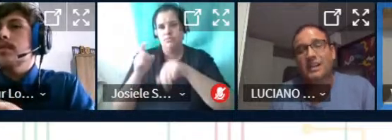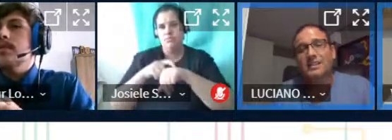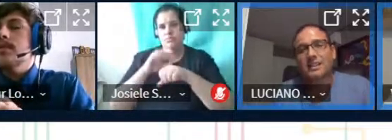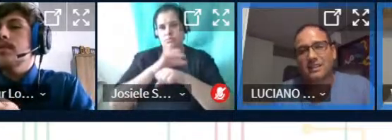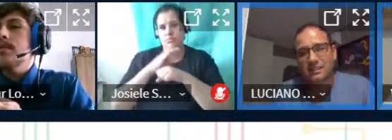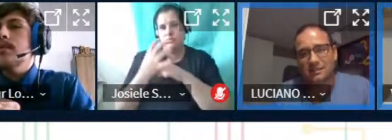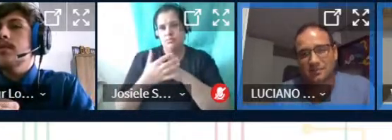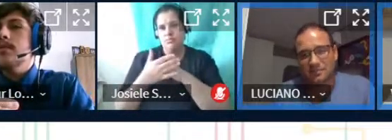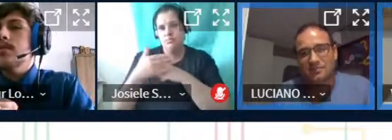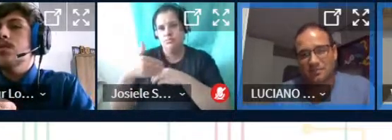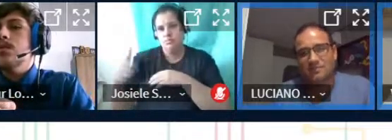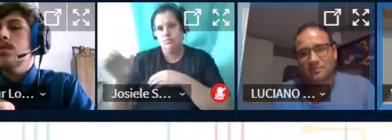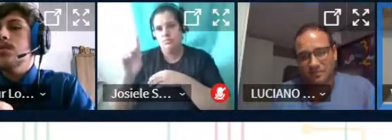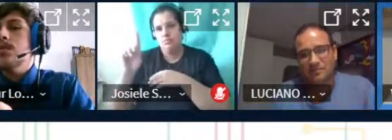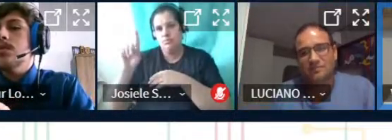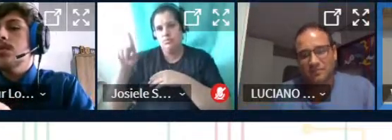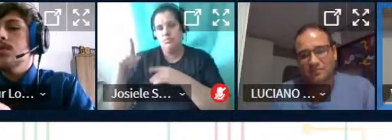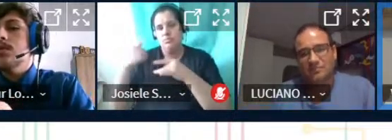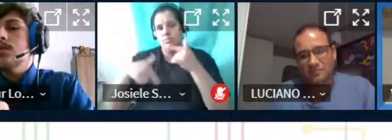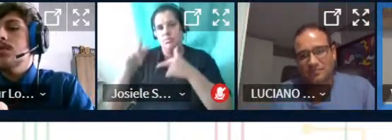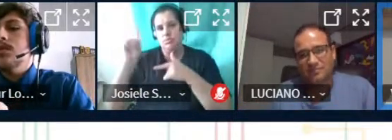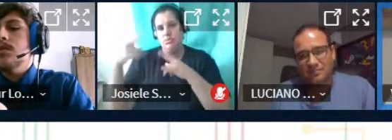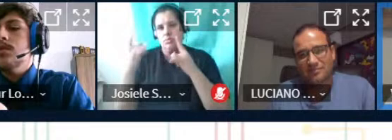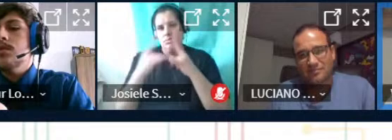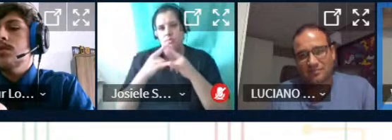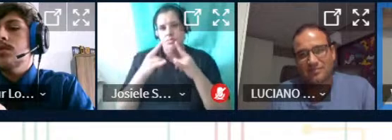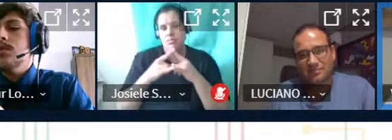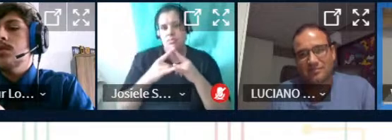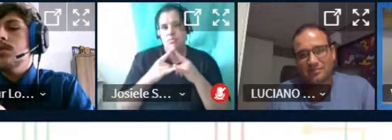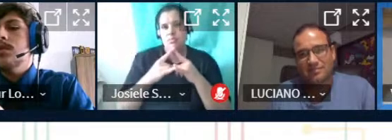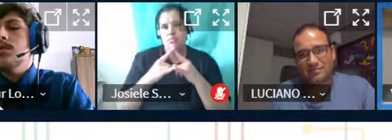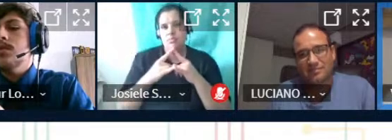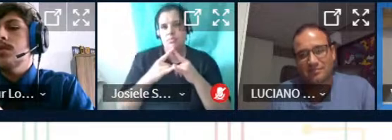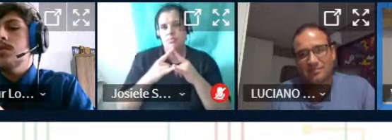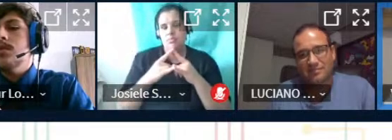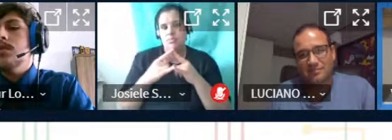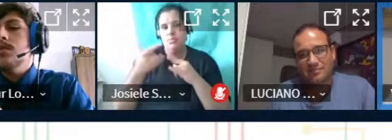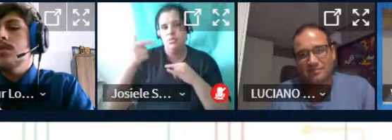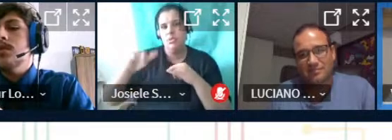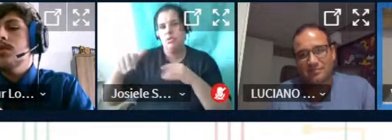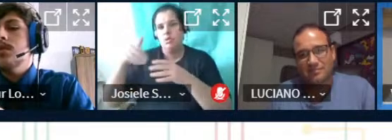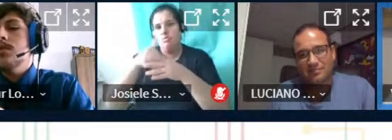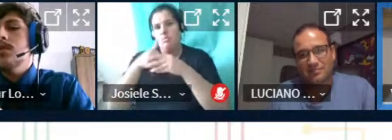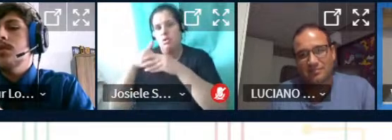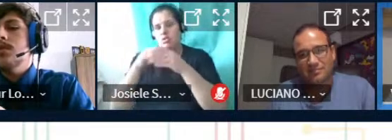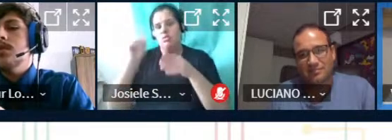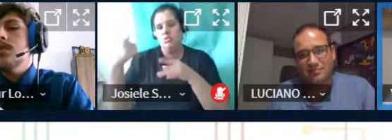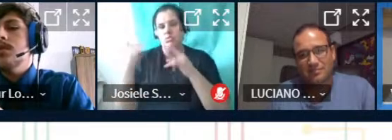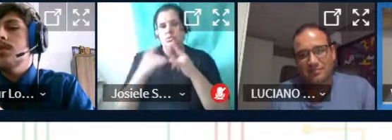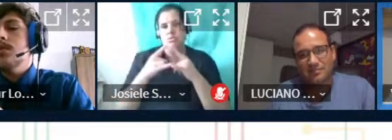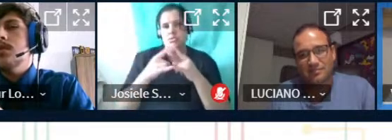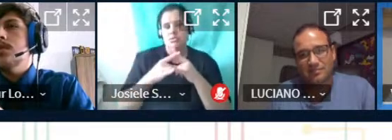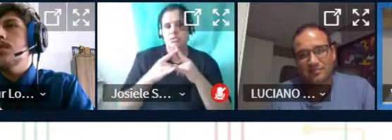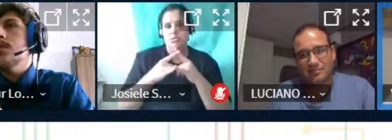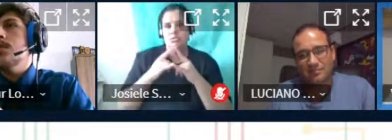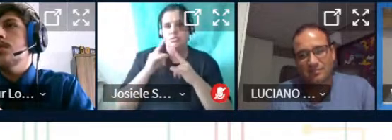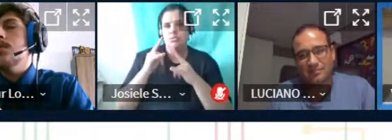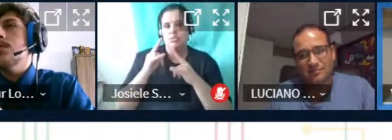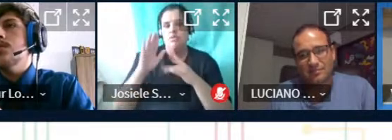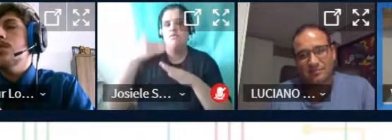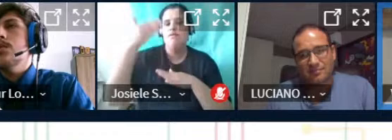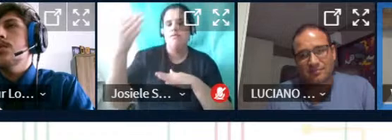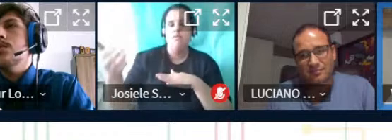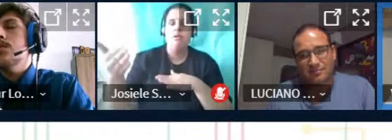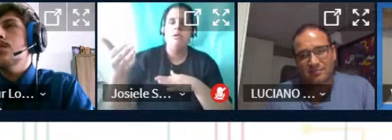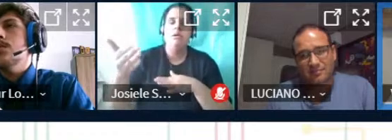ela saiu foi trabalhar em outra instituição a Thaís segue conosco né em uma parceria lá com a instituição que ela está agora lá em Cascavel no Paraná e